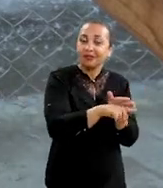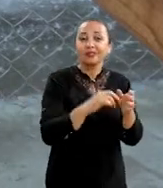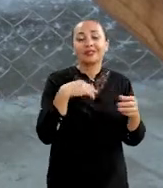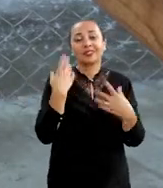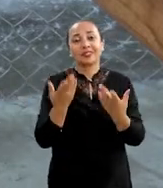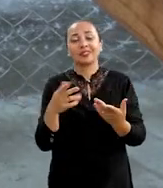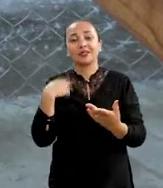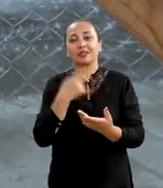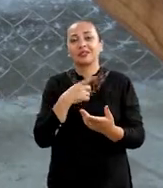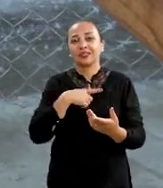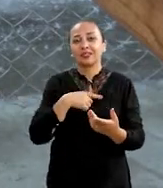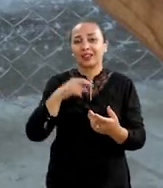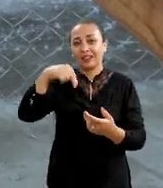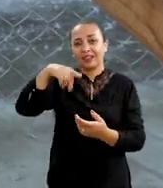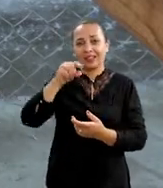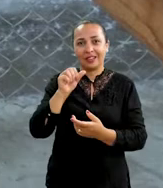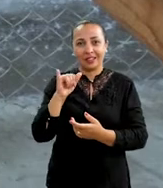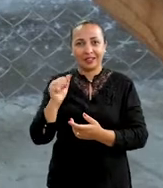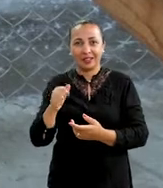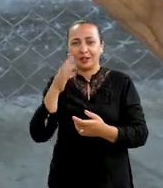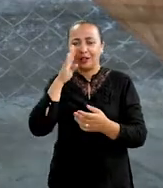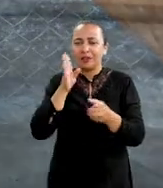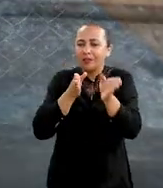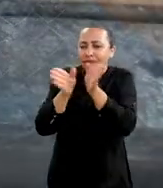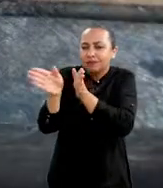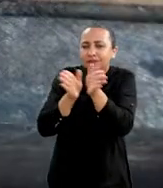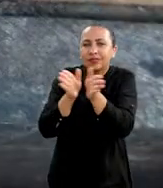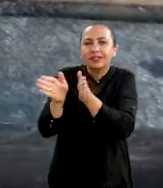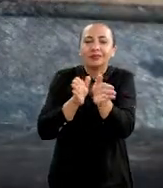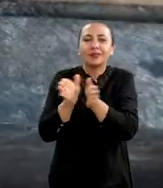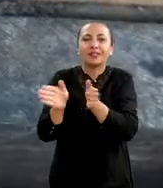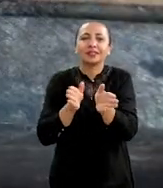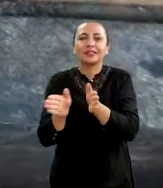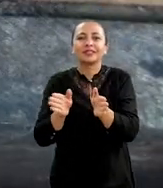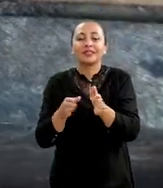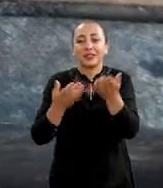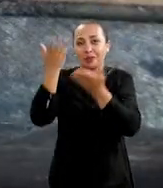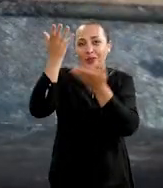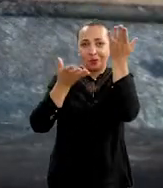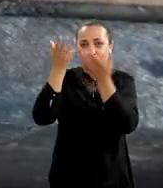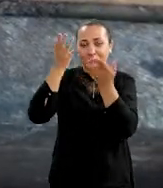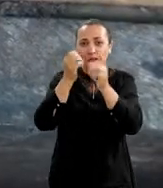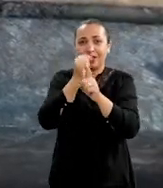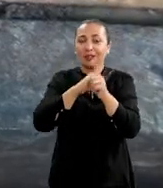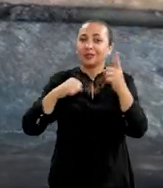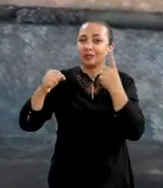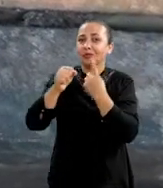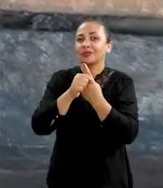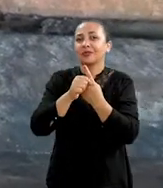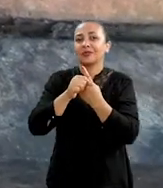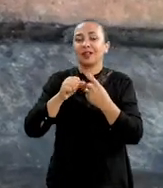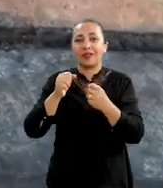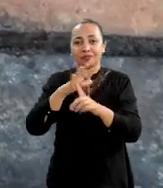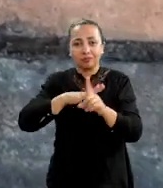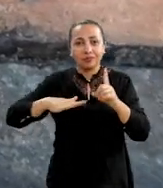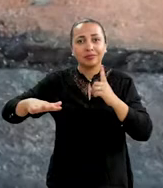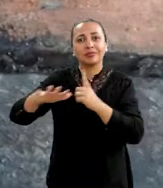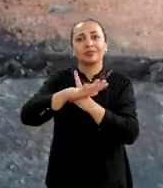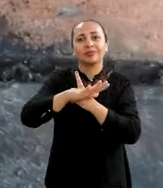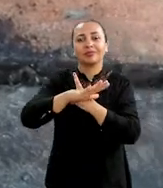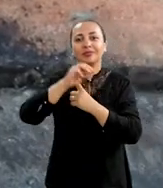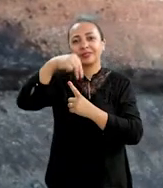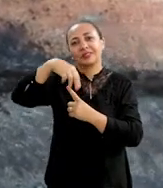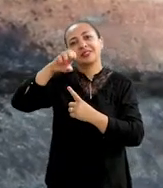a pesquisa. Então a gente tem... A Nádia visa avaliar essa viabilidade econômica, social e ambiental, né?